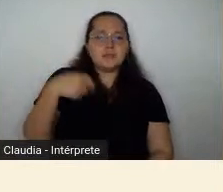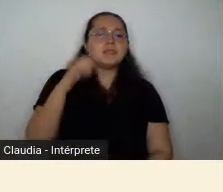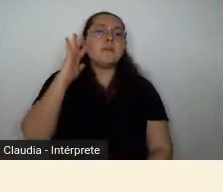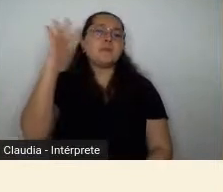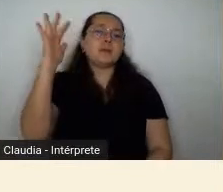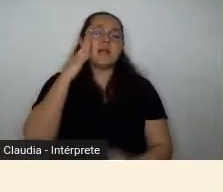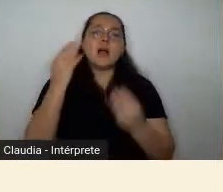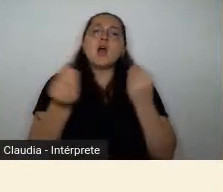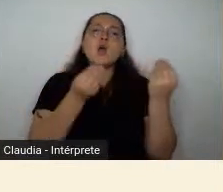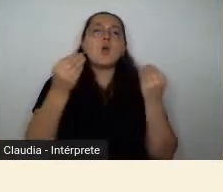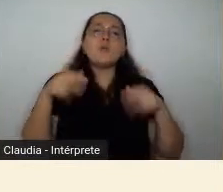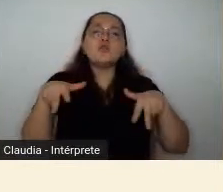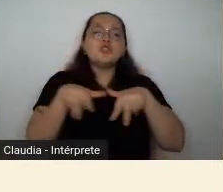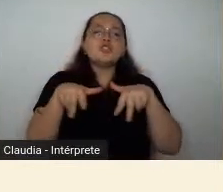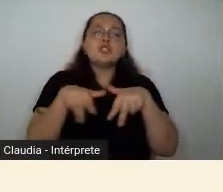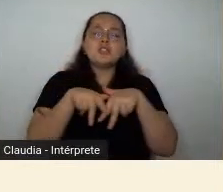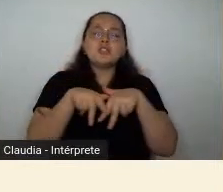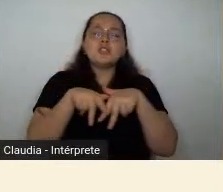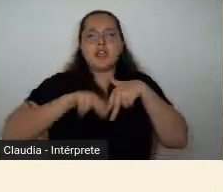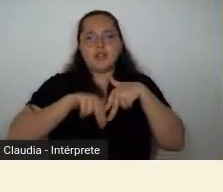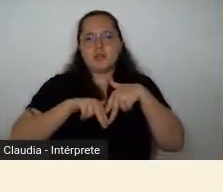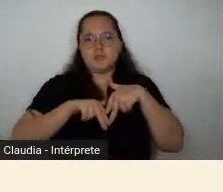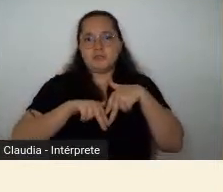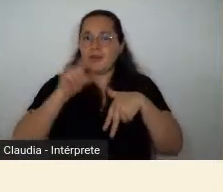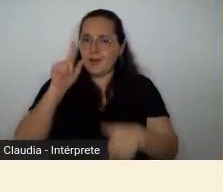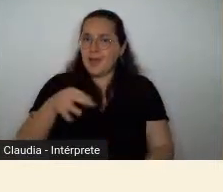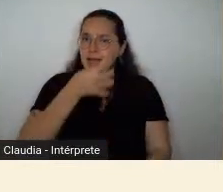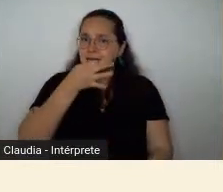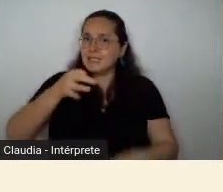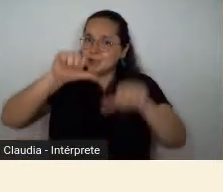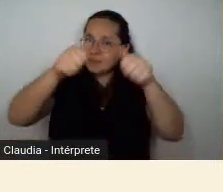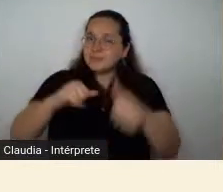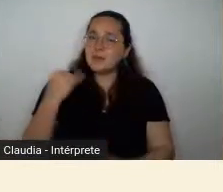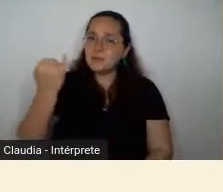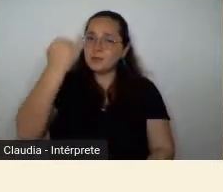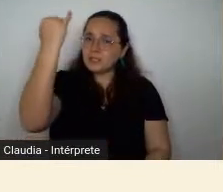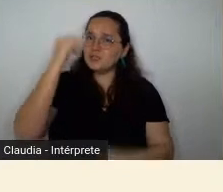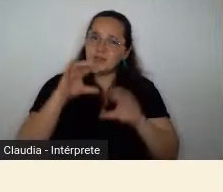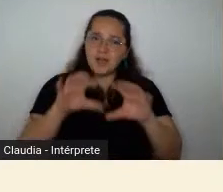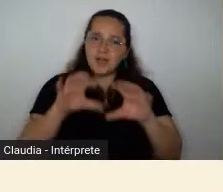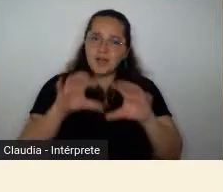um compromisso crítico sempre fundamental. É isso, obrigada.